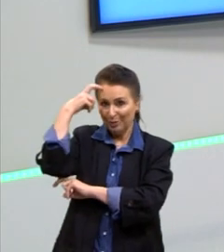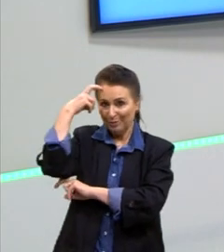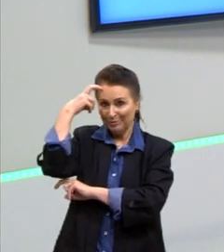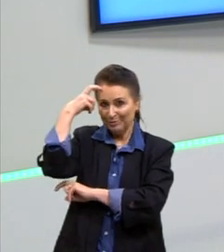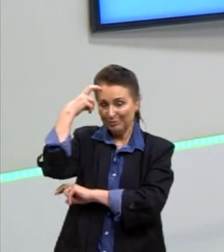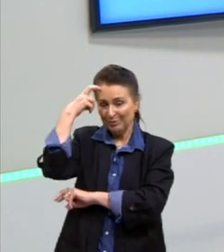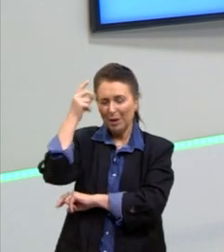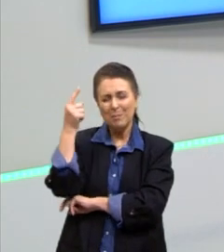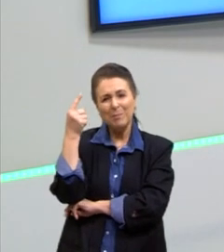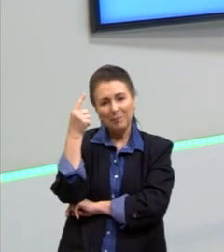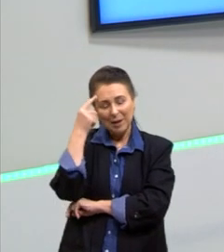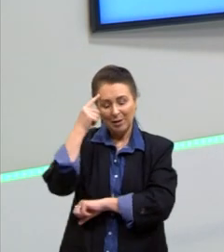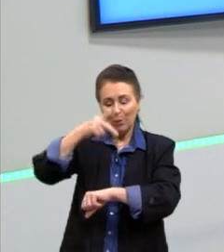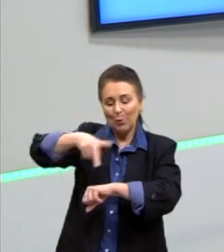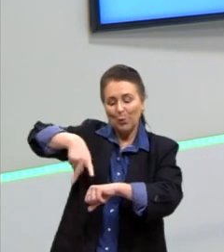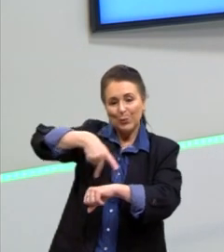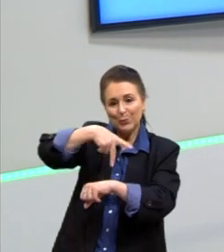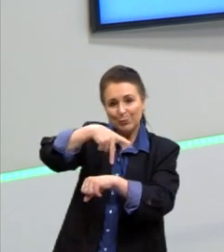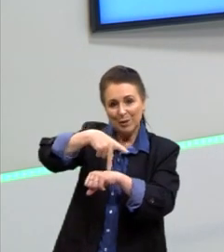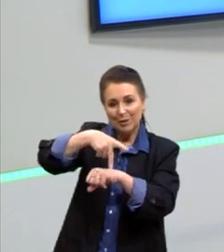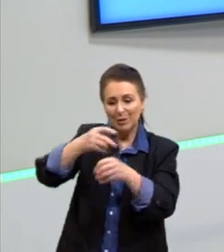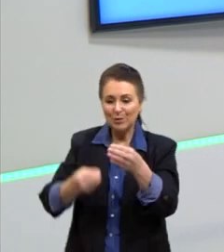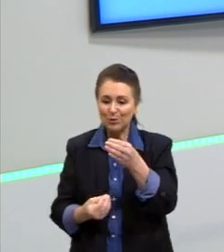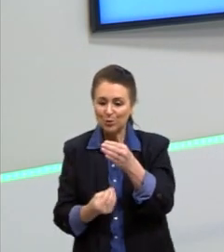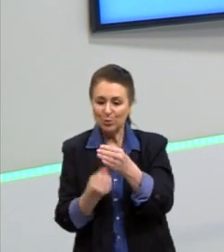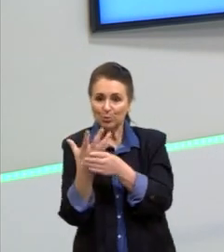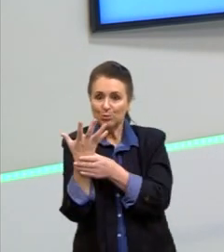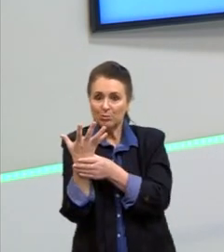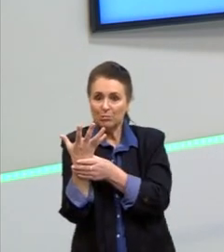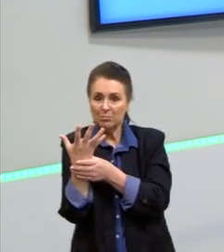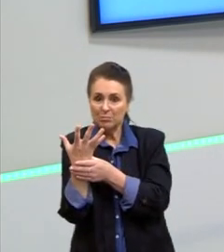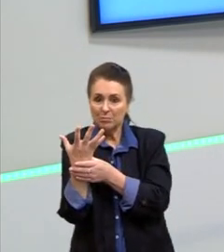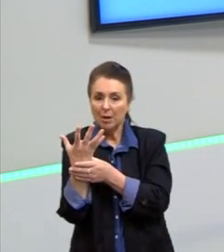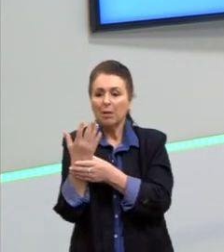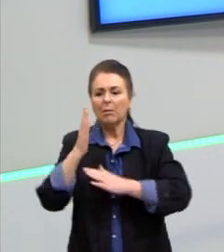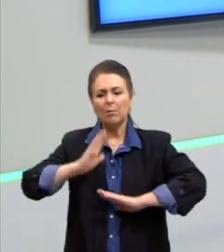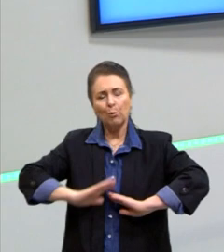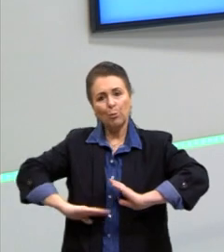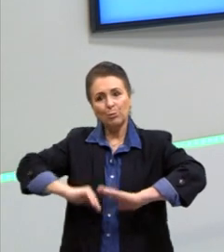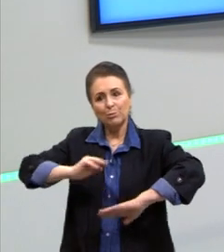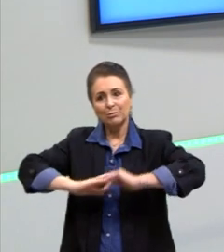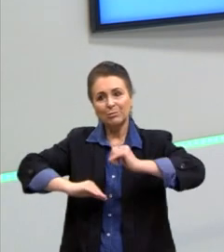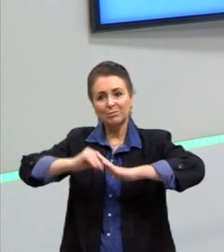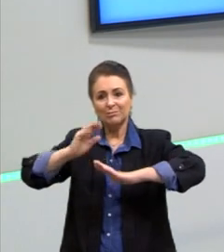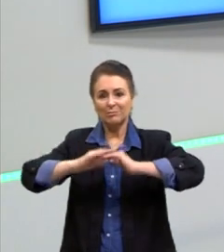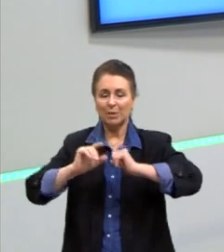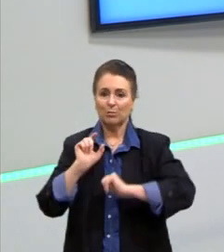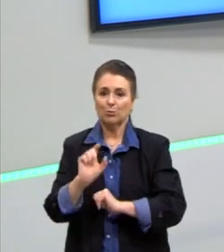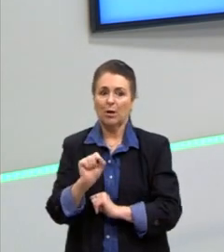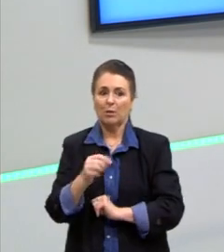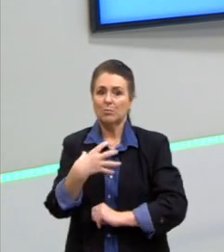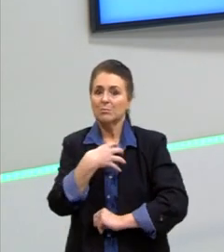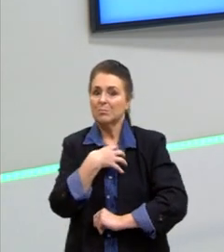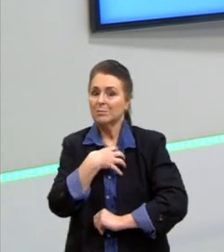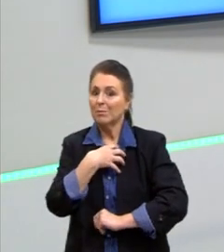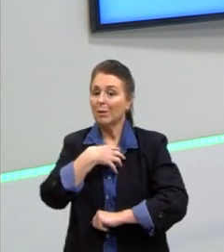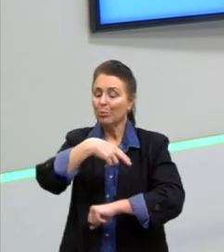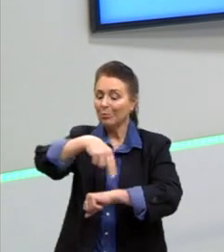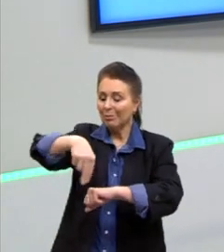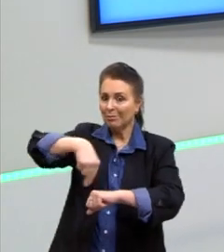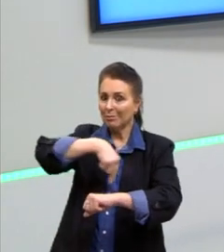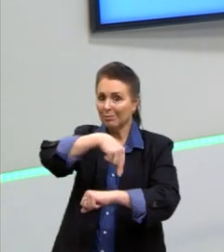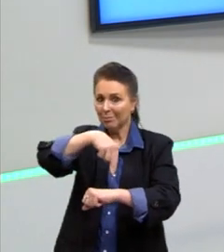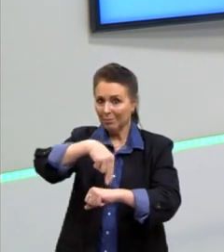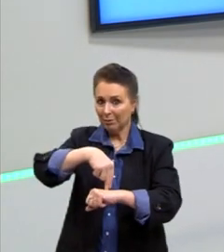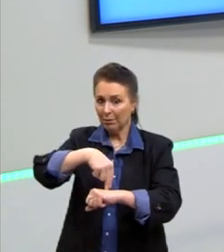pensar, então, que os países, eles surgem exatamente de construções, de construções de um sentimento nacional, de que